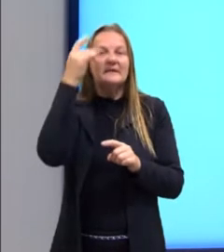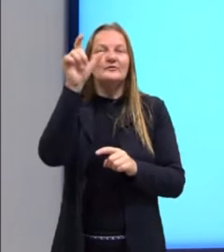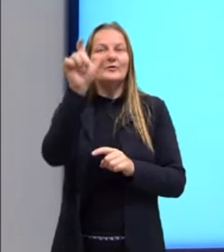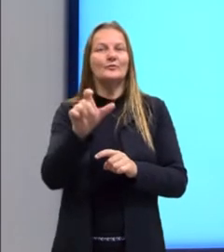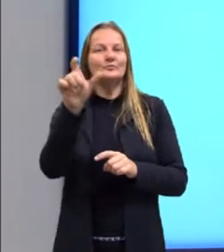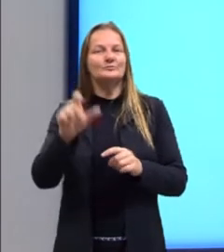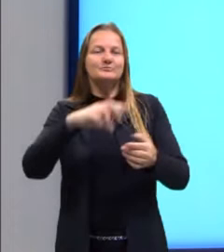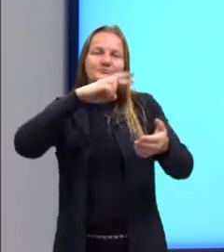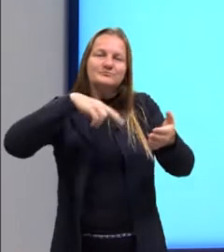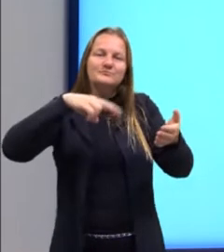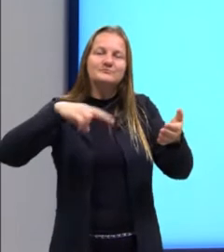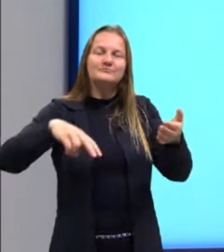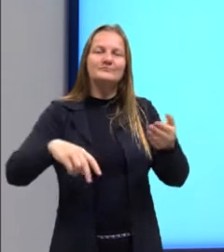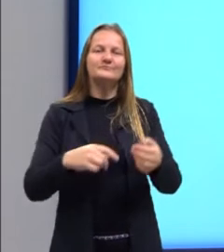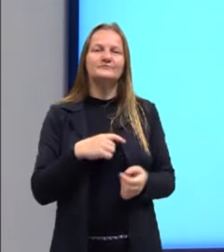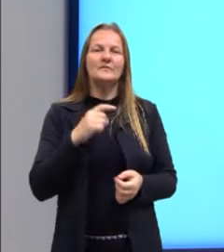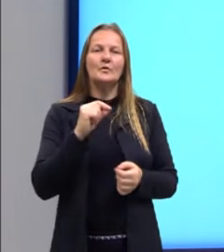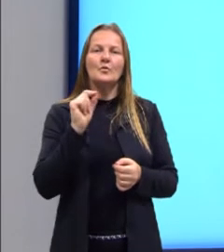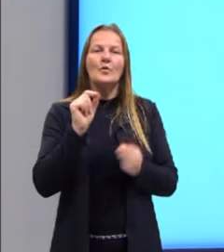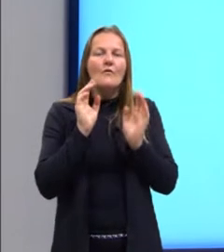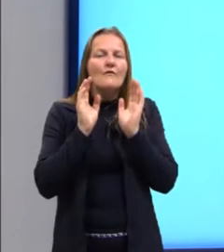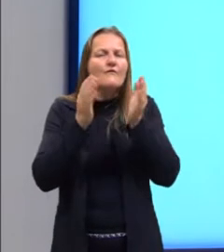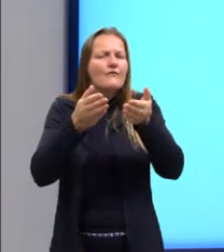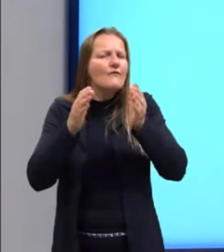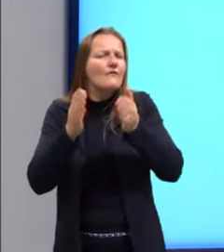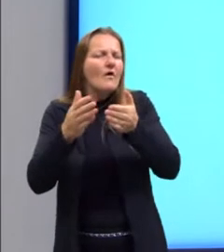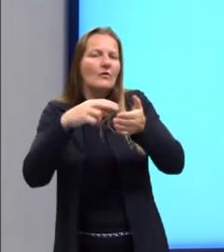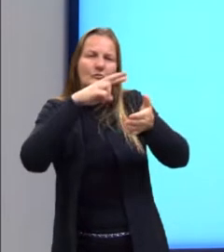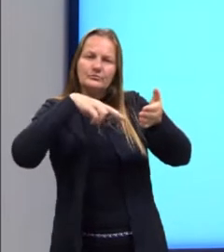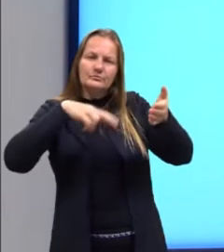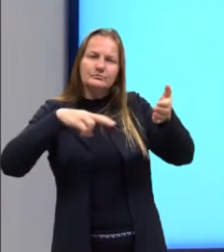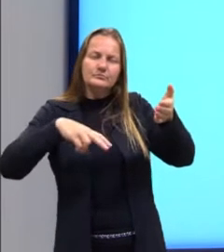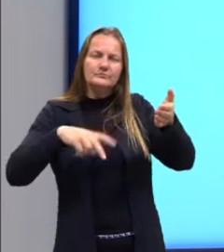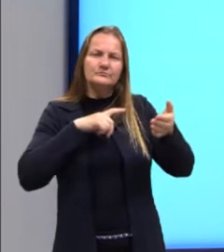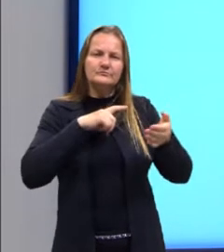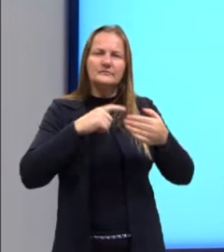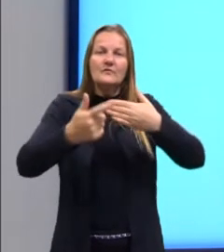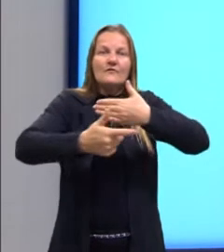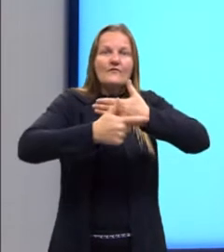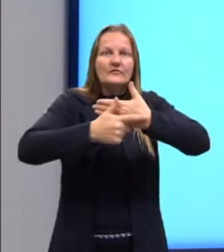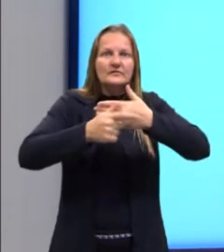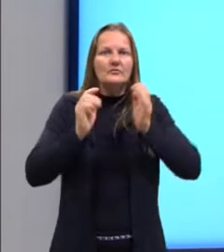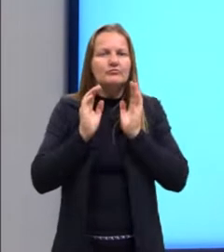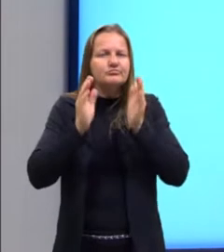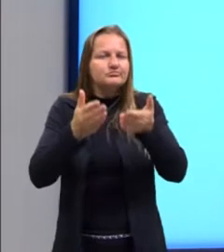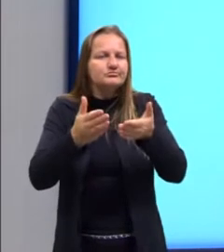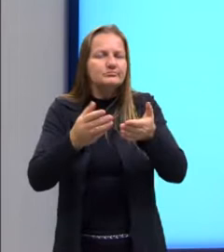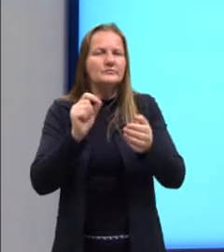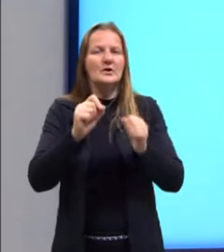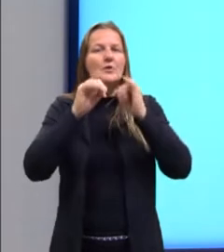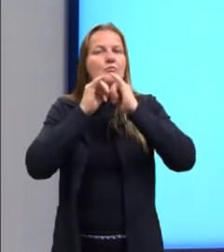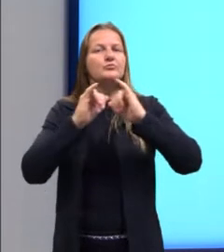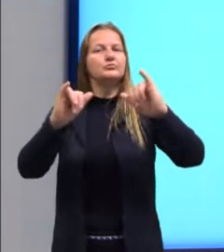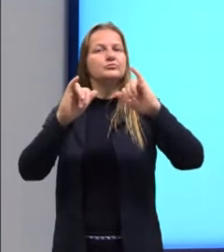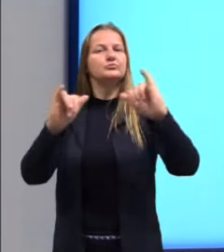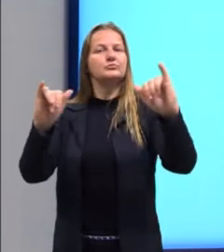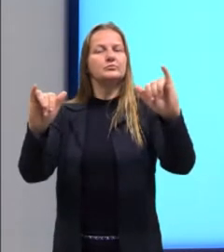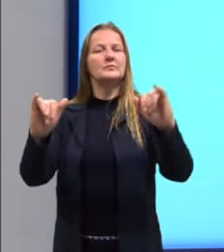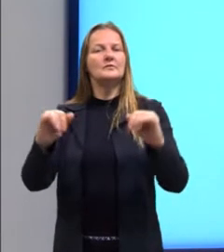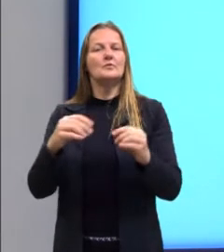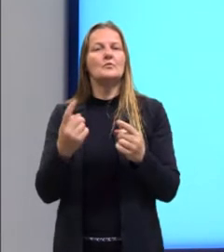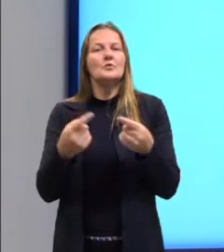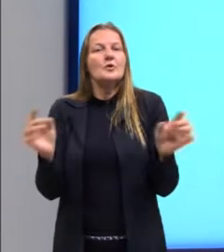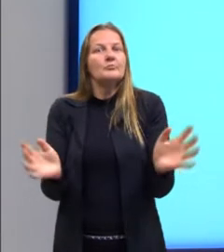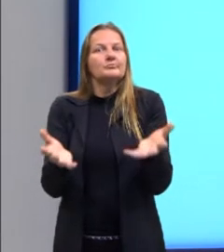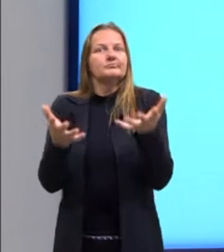Ele traz como foco, como sua função principal, anunciar, promover